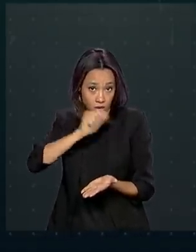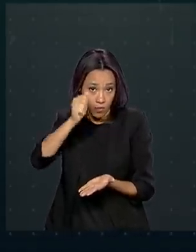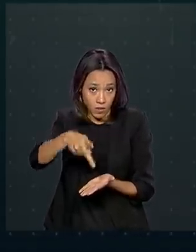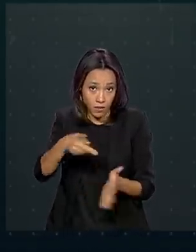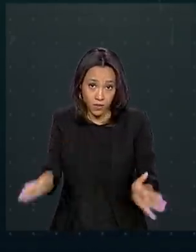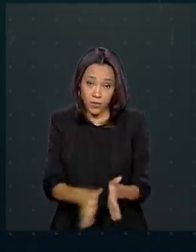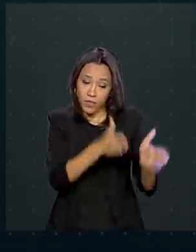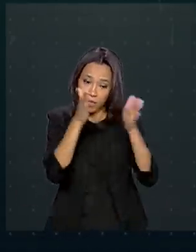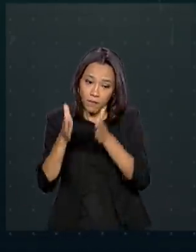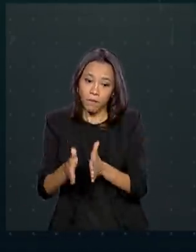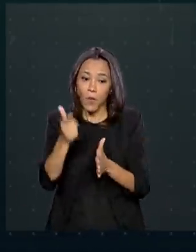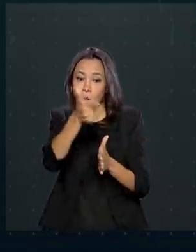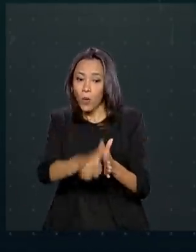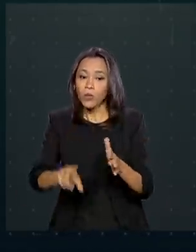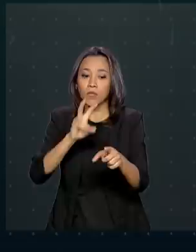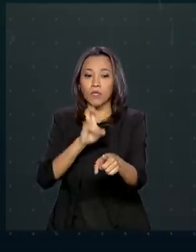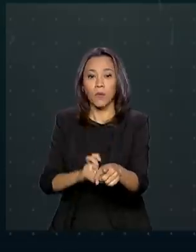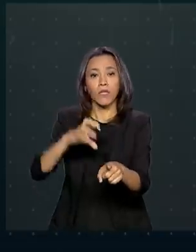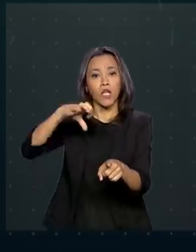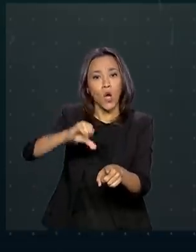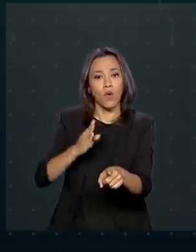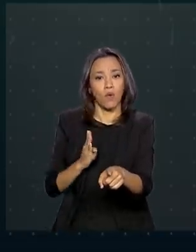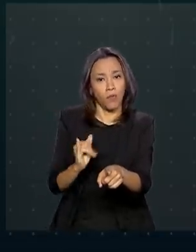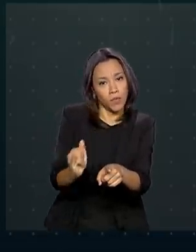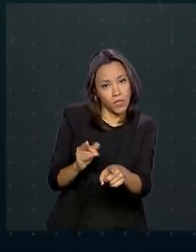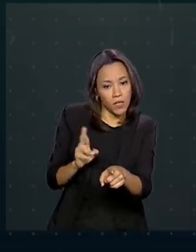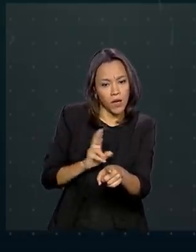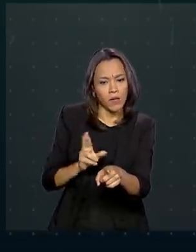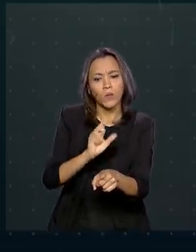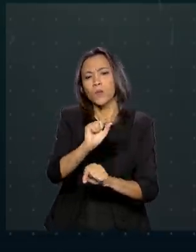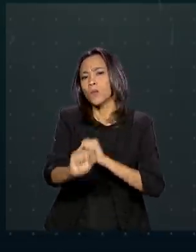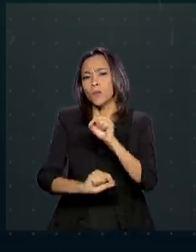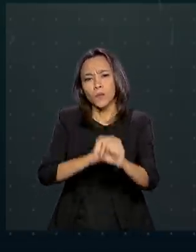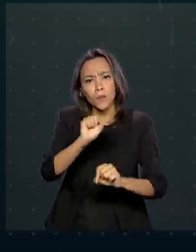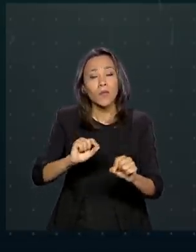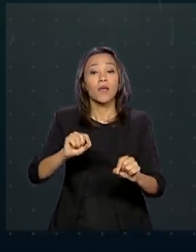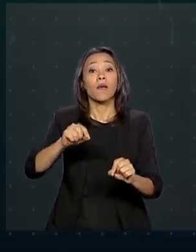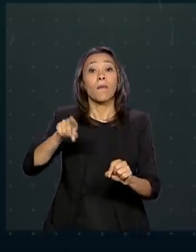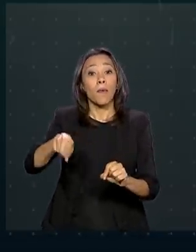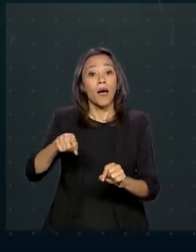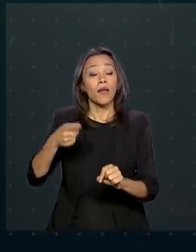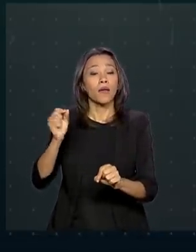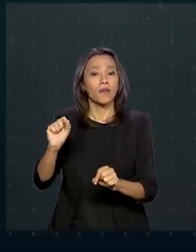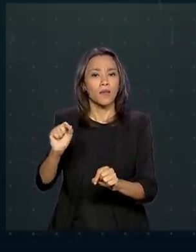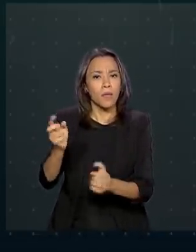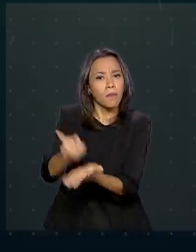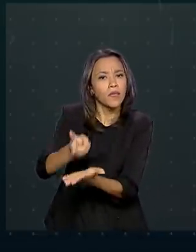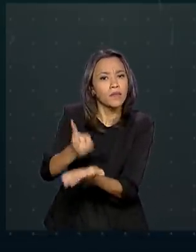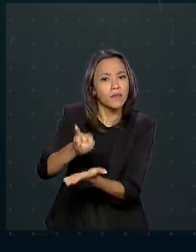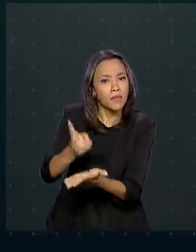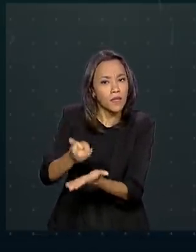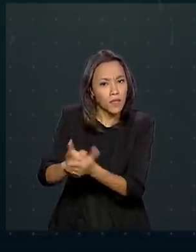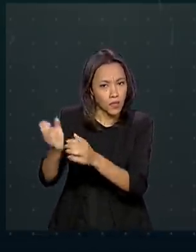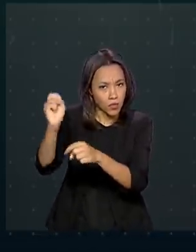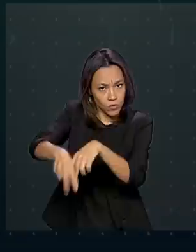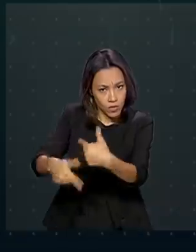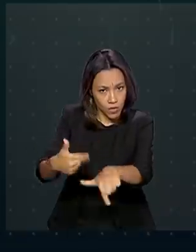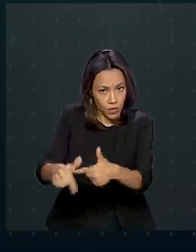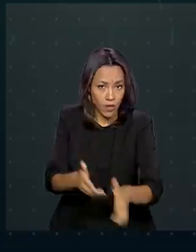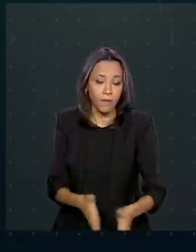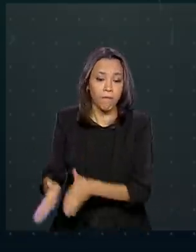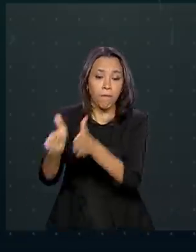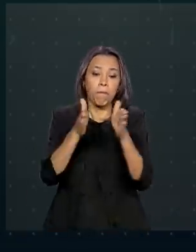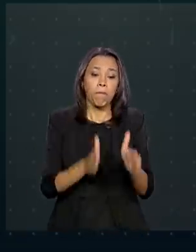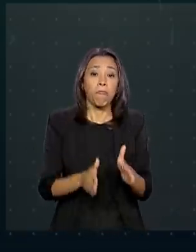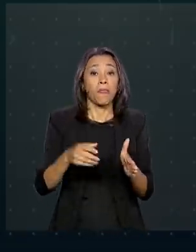Outros 59 bilhões de reais serão destinados para manutenção de empregos. Empresas vão